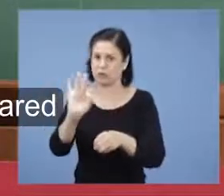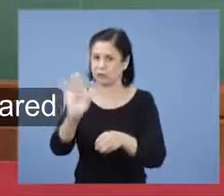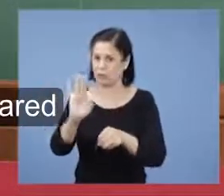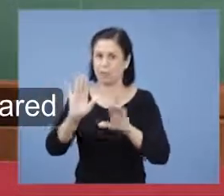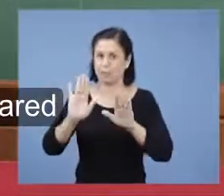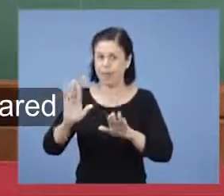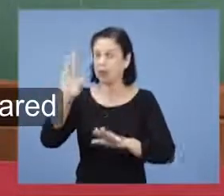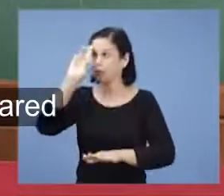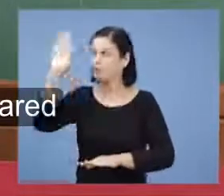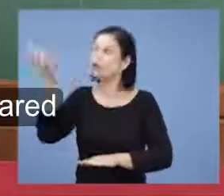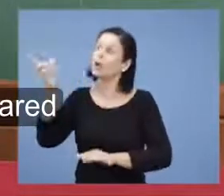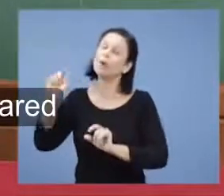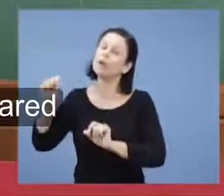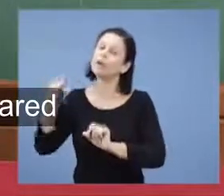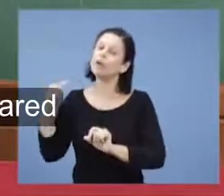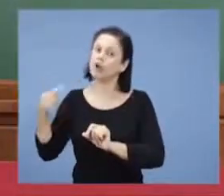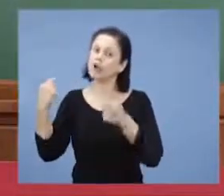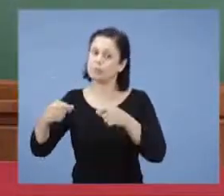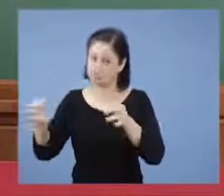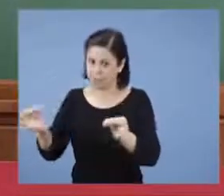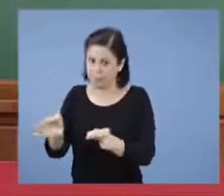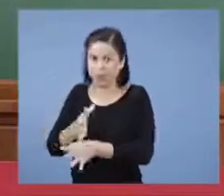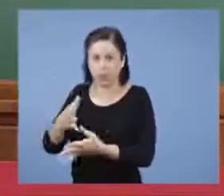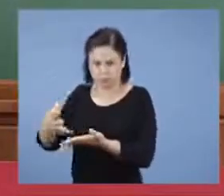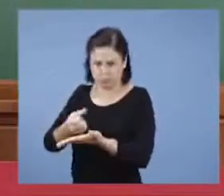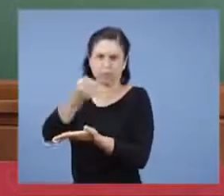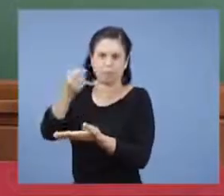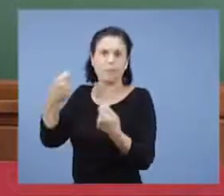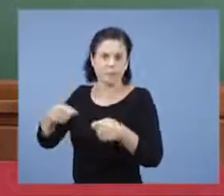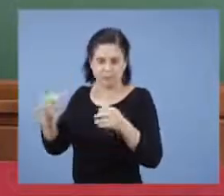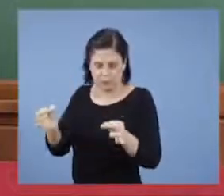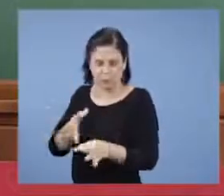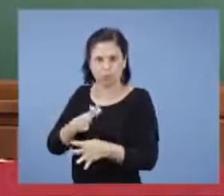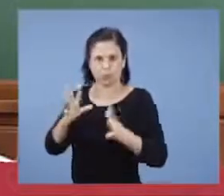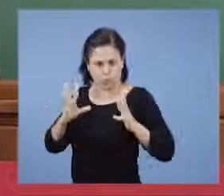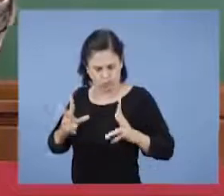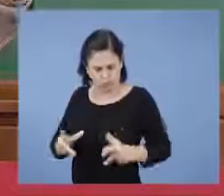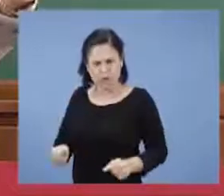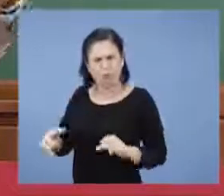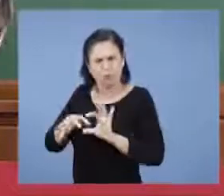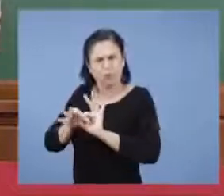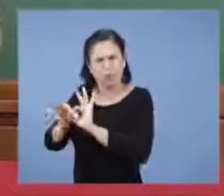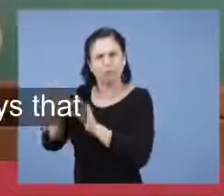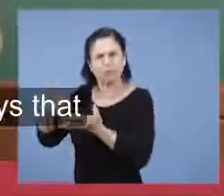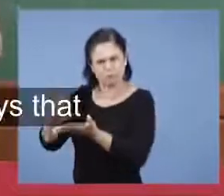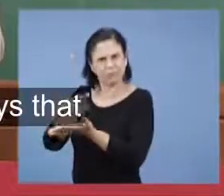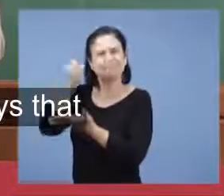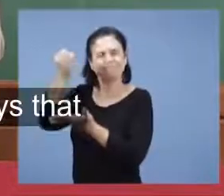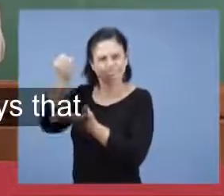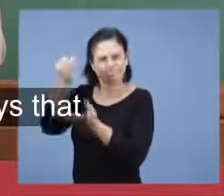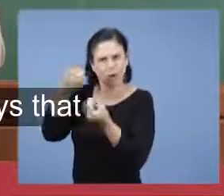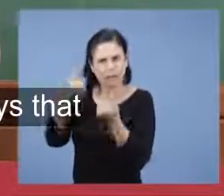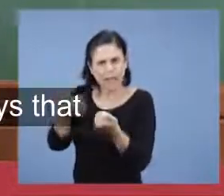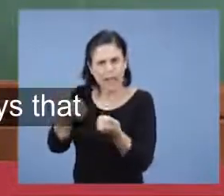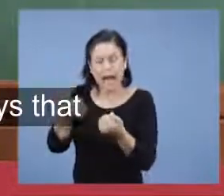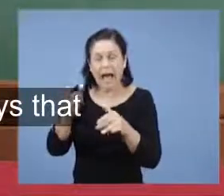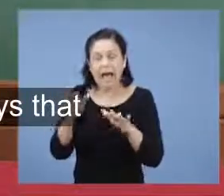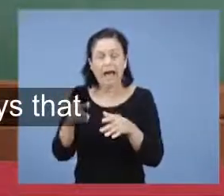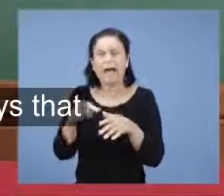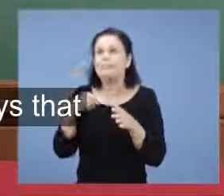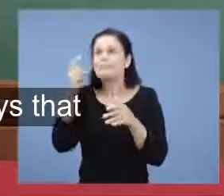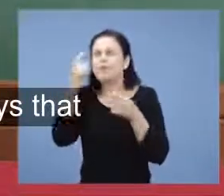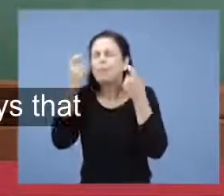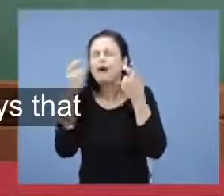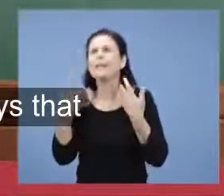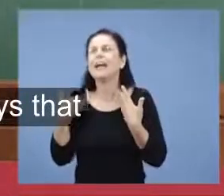simplesmente preparada. Não há necessidade de nós estarmos sabendo, que horas